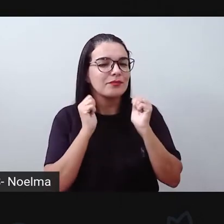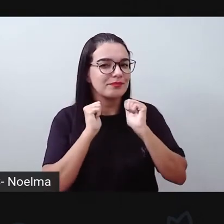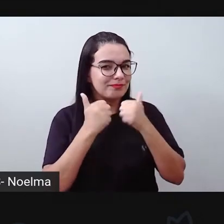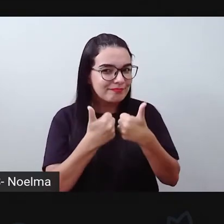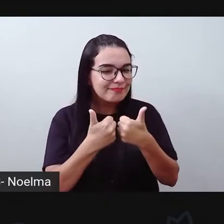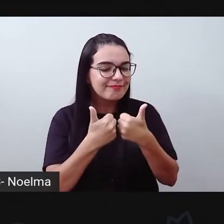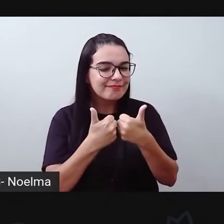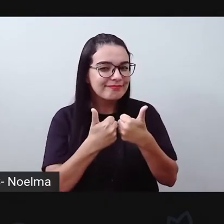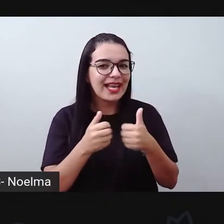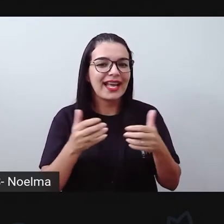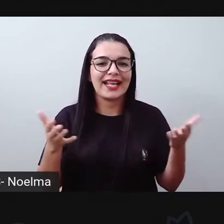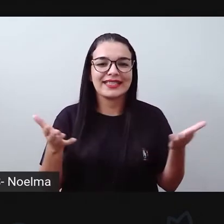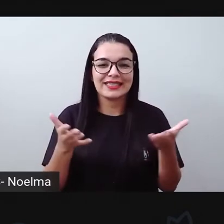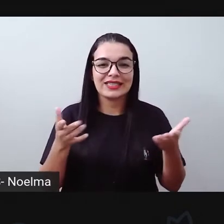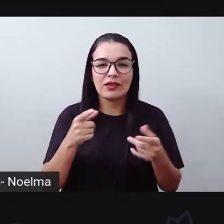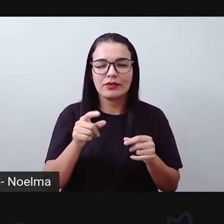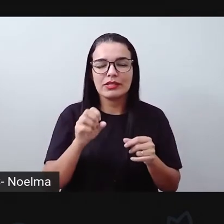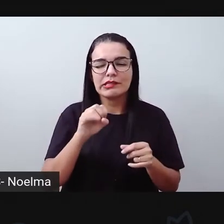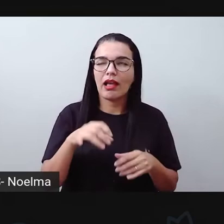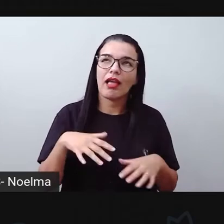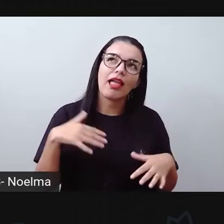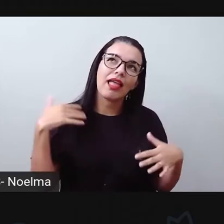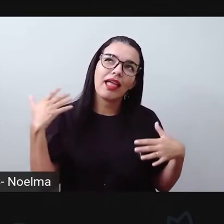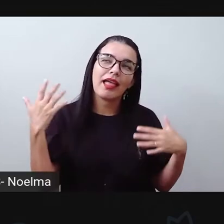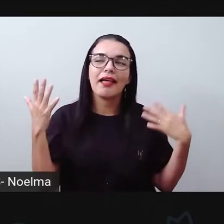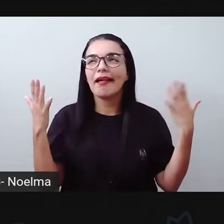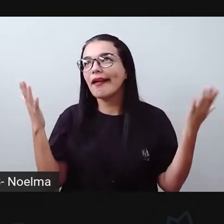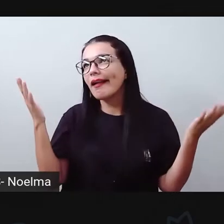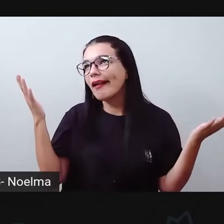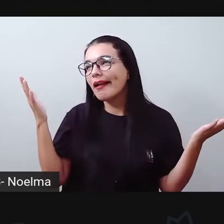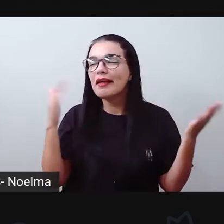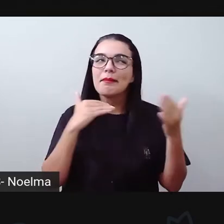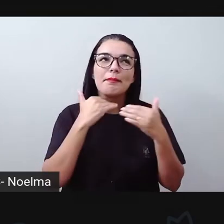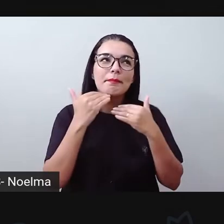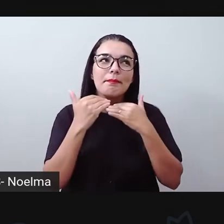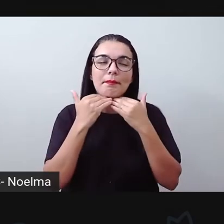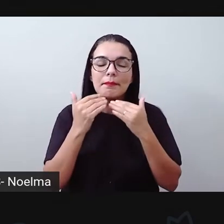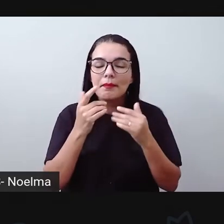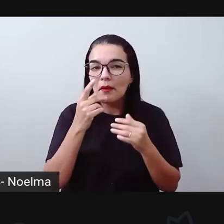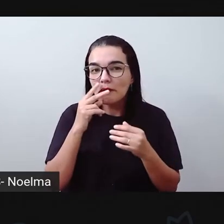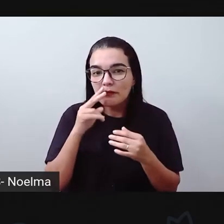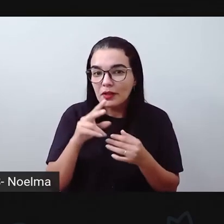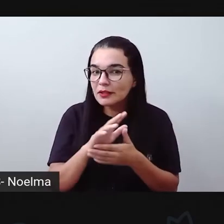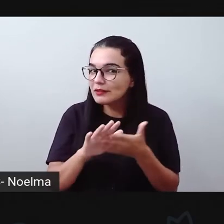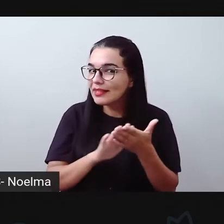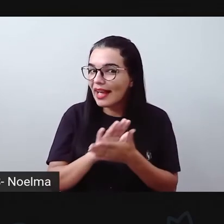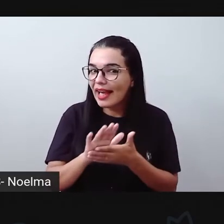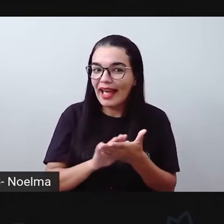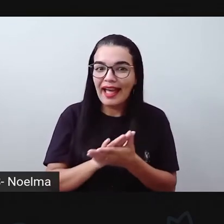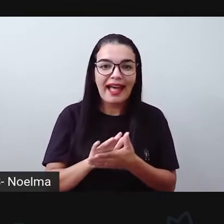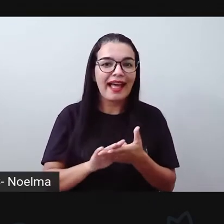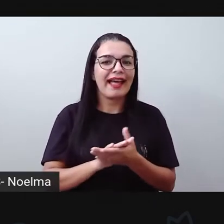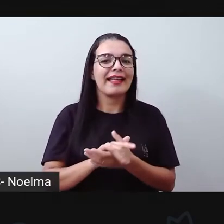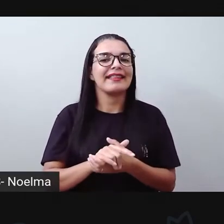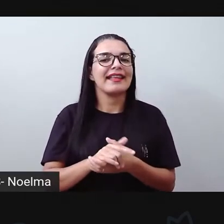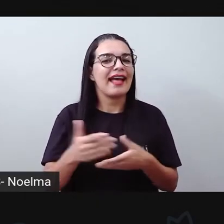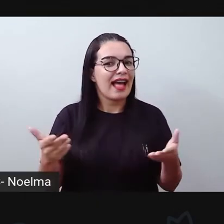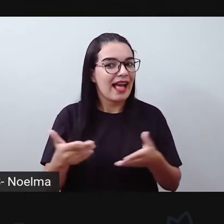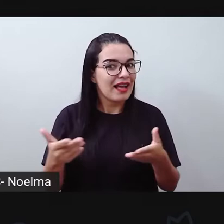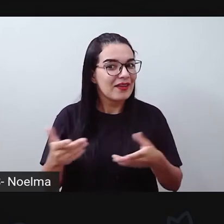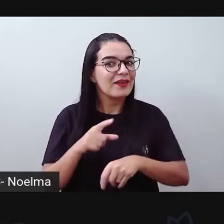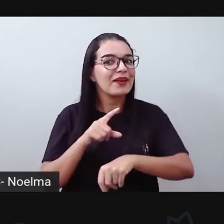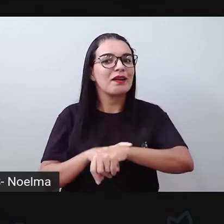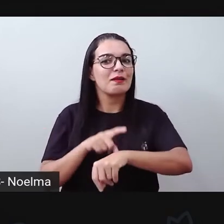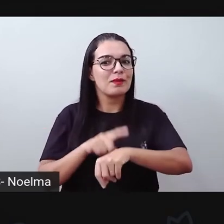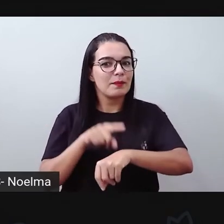Então, se você anda aí um pouco desligado, se estar atento às videoaulas aí do quinto ano, chegou o momento de você